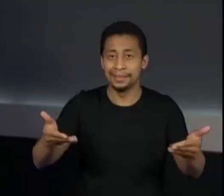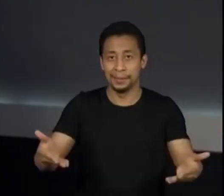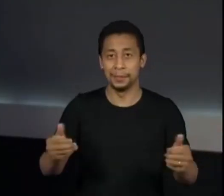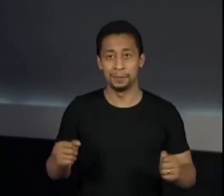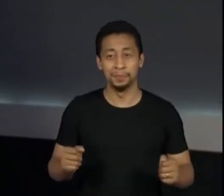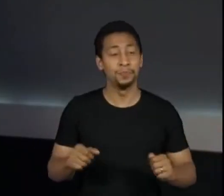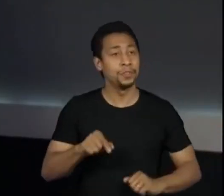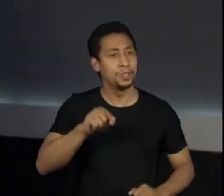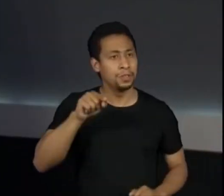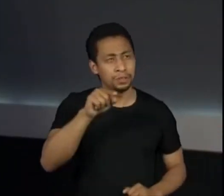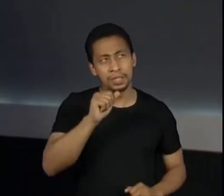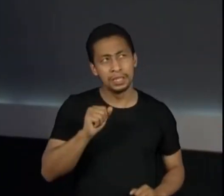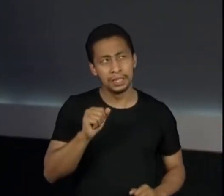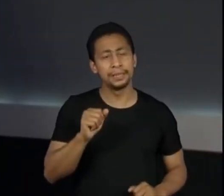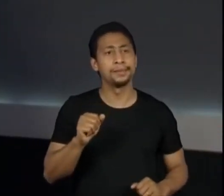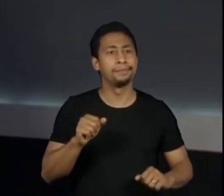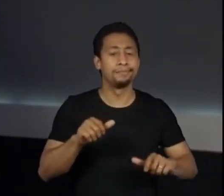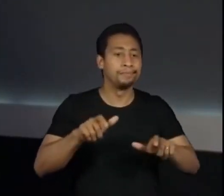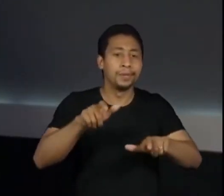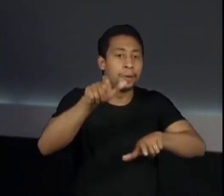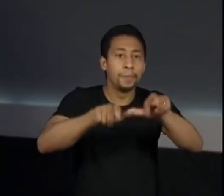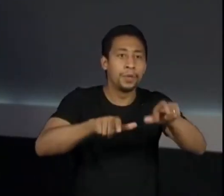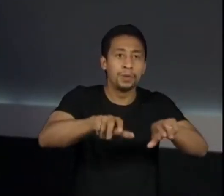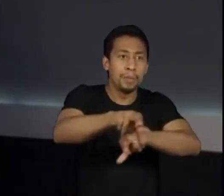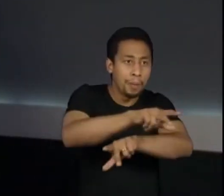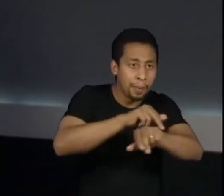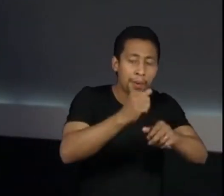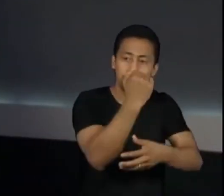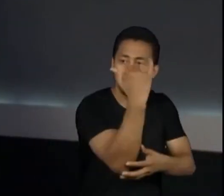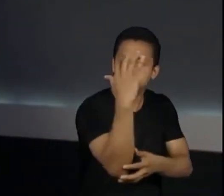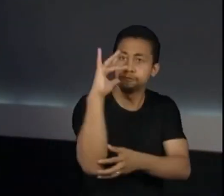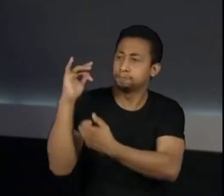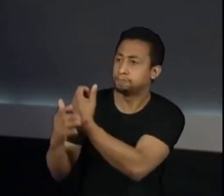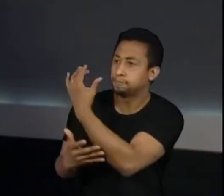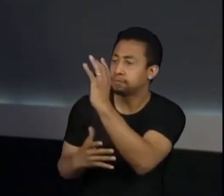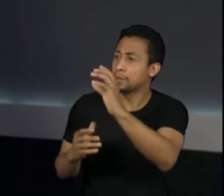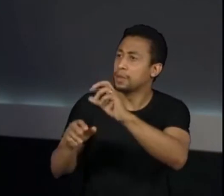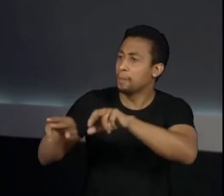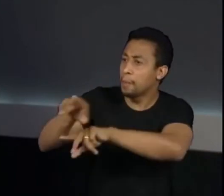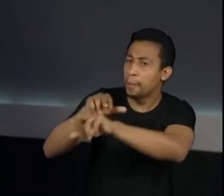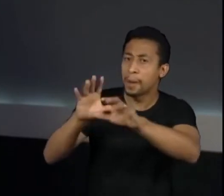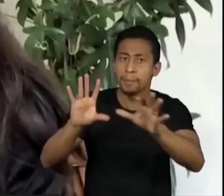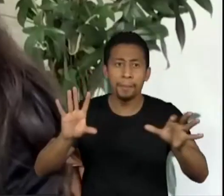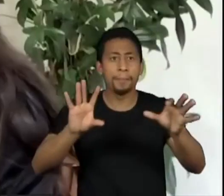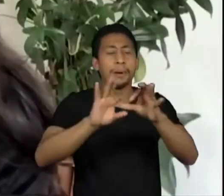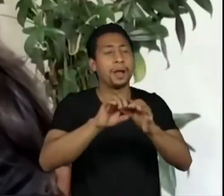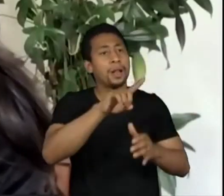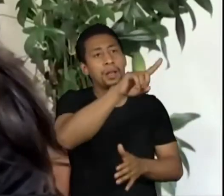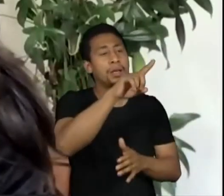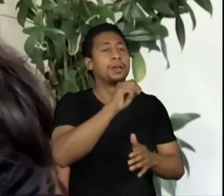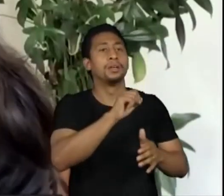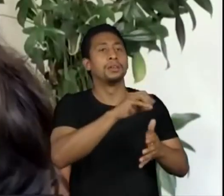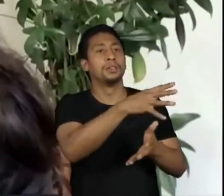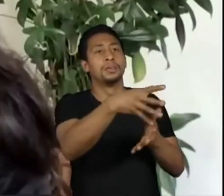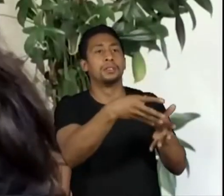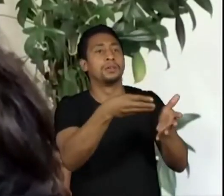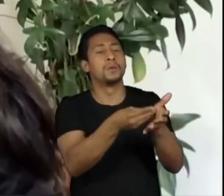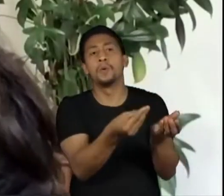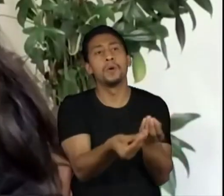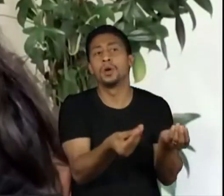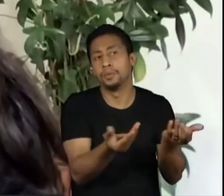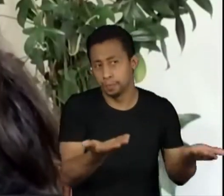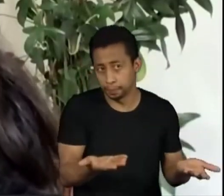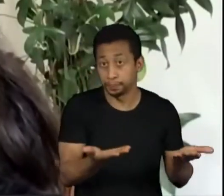essa multiplicidade de paisagens e de gente na floresta amazônica? Ela é uma imensidão